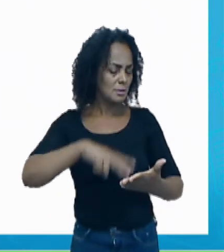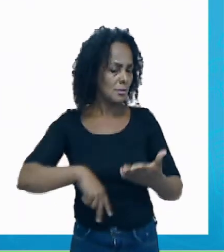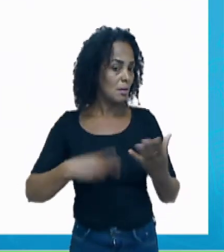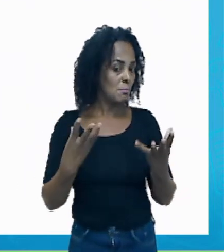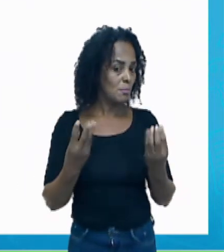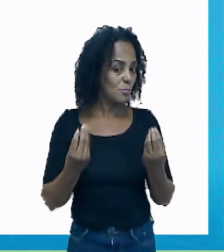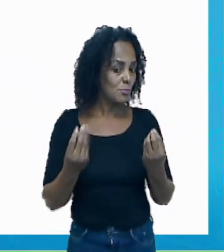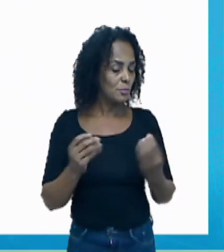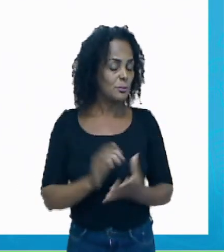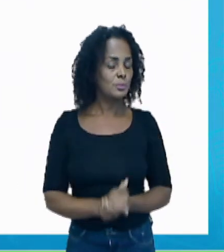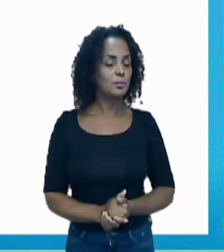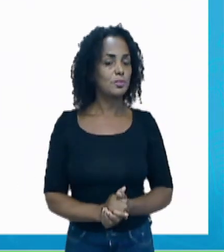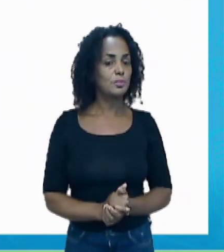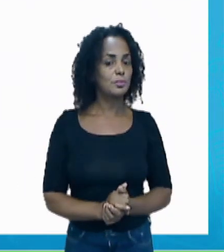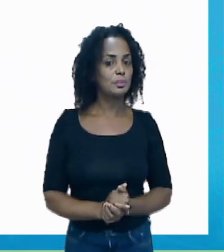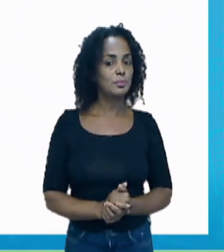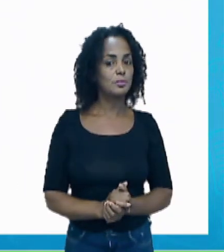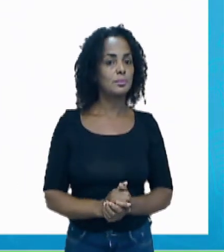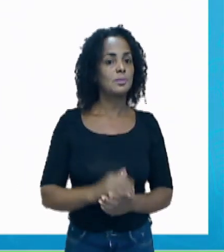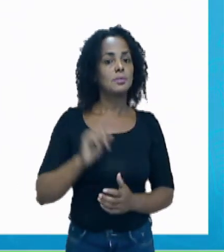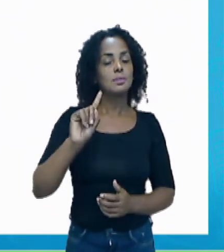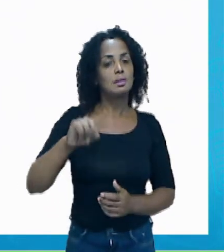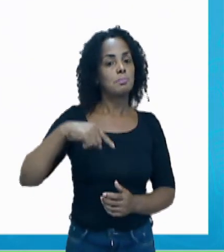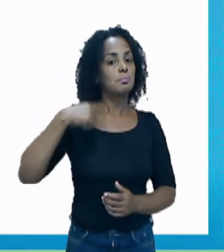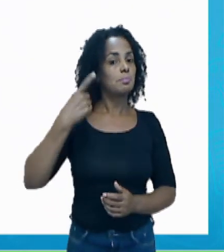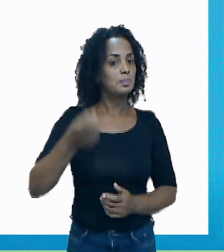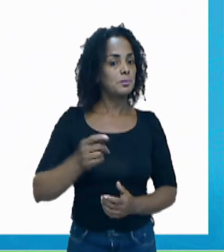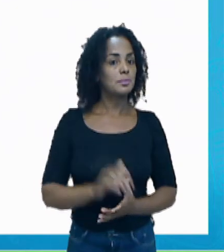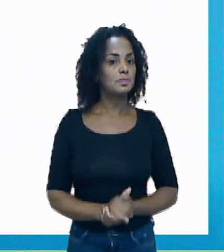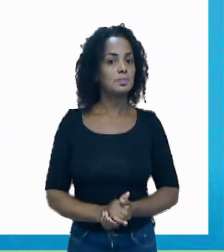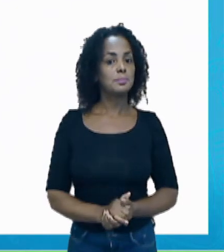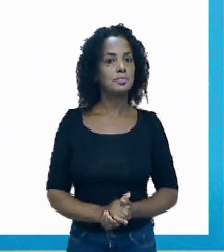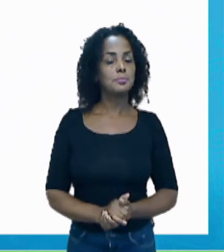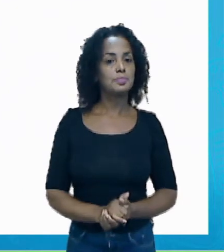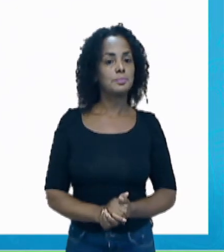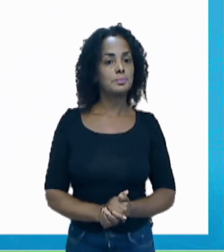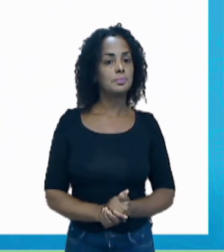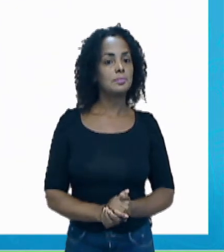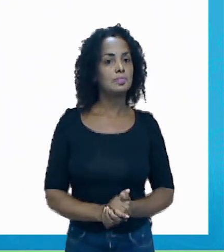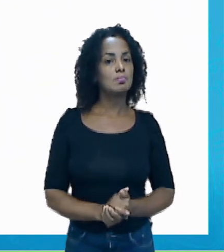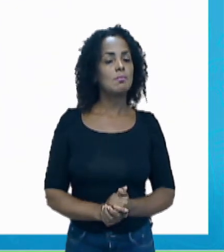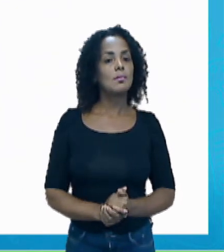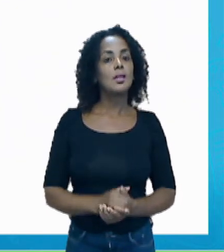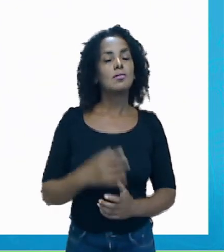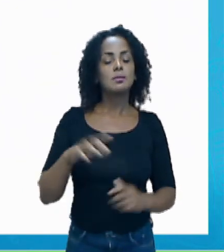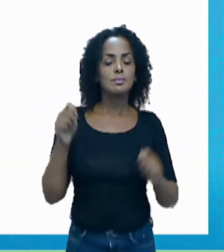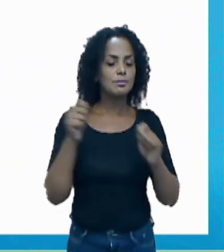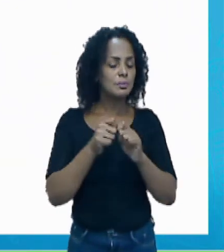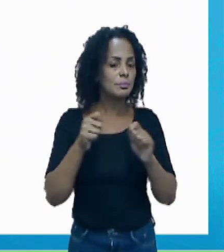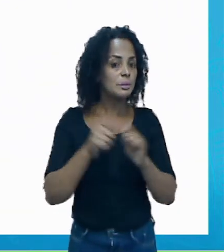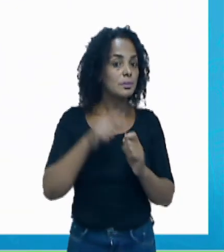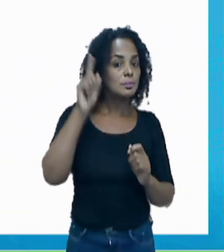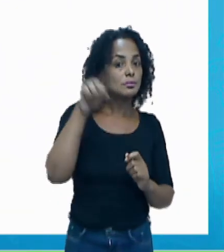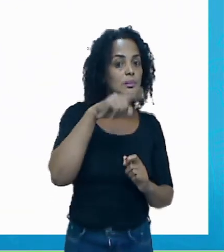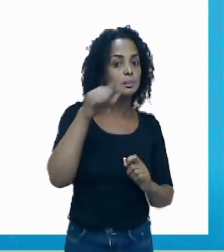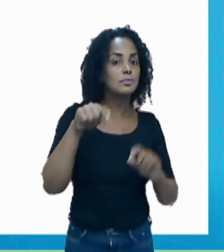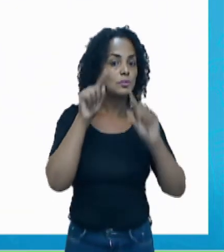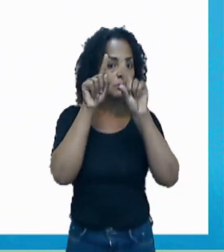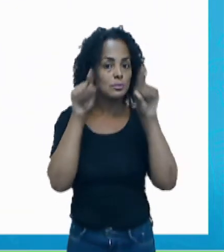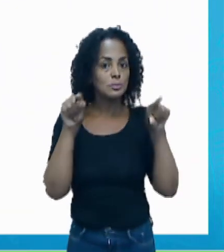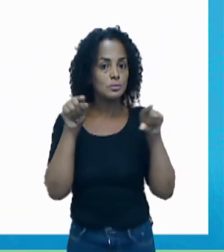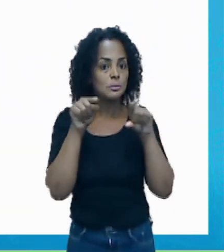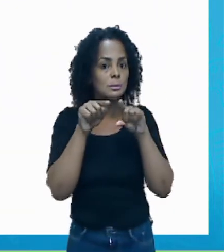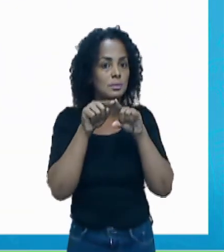aula. Vamos também à nossa próxima questão. Você vai fazer um X no